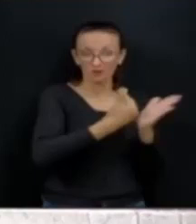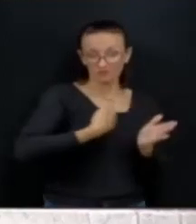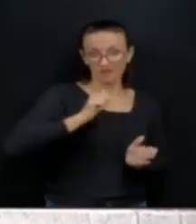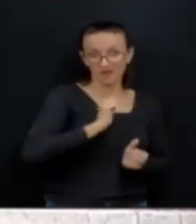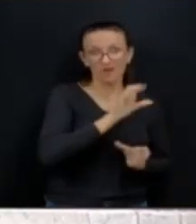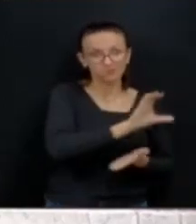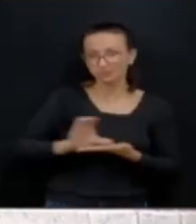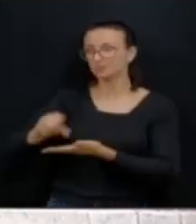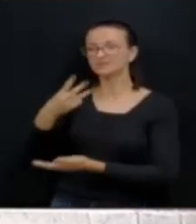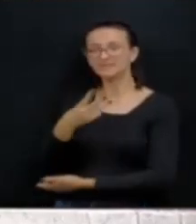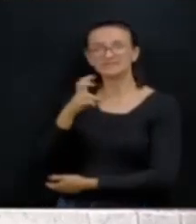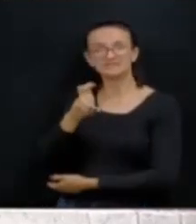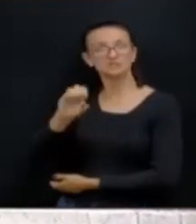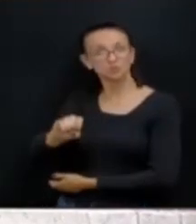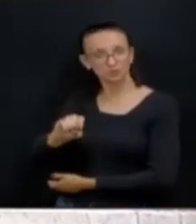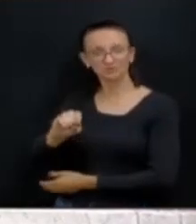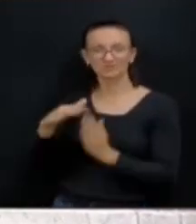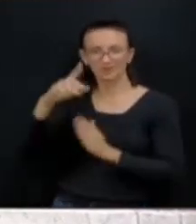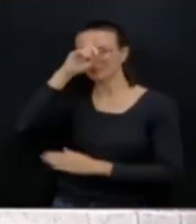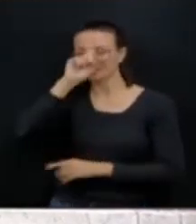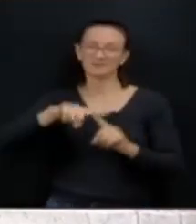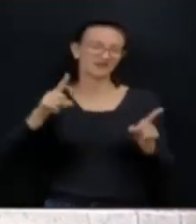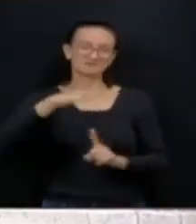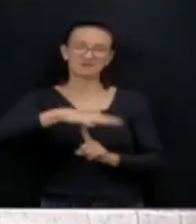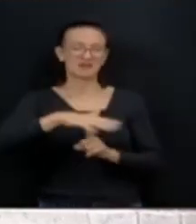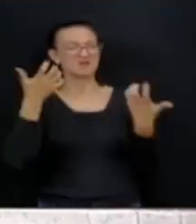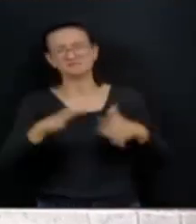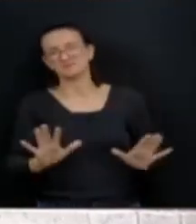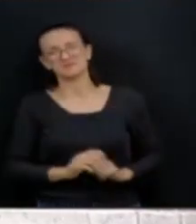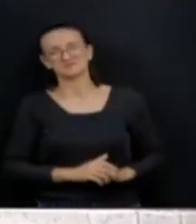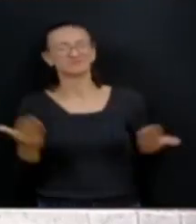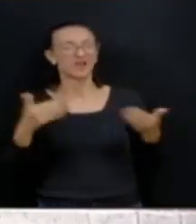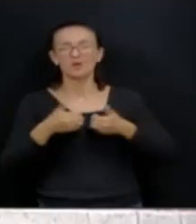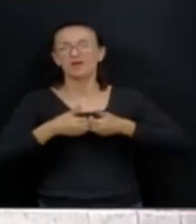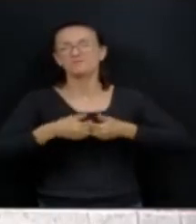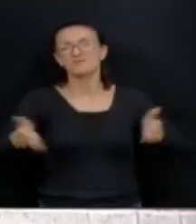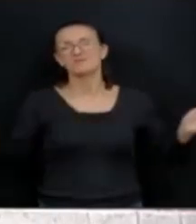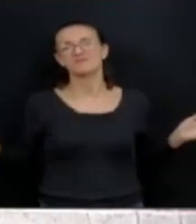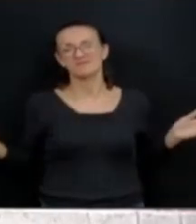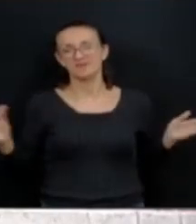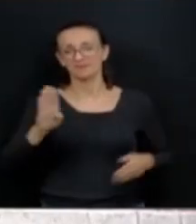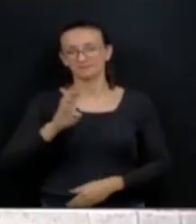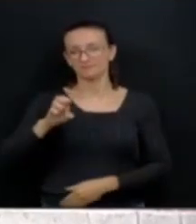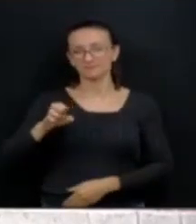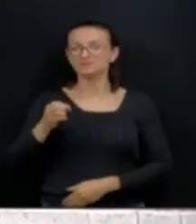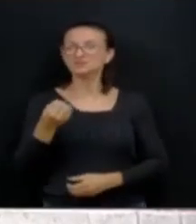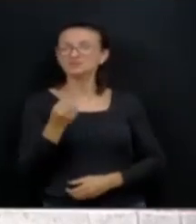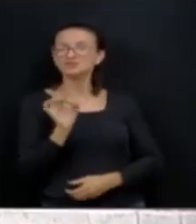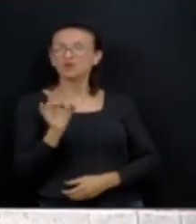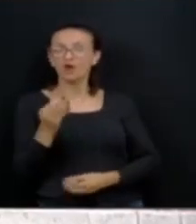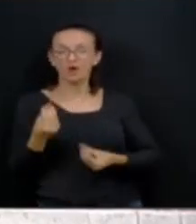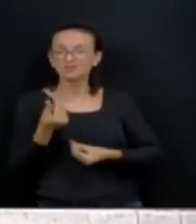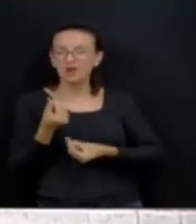hospitais. Mas o Estado optou por não fazer. Optou por estender a BNES. Deus sabe para quem que são os